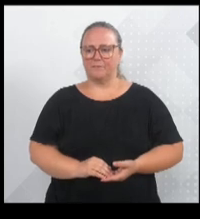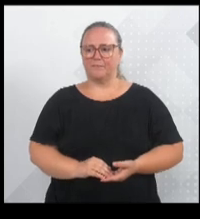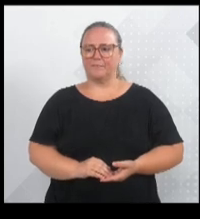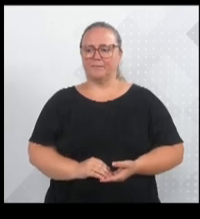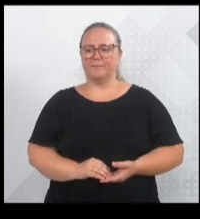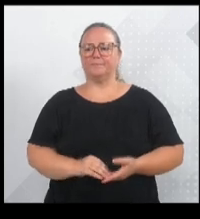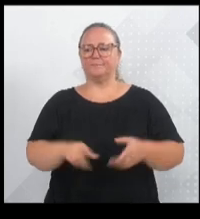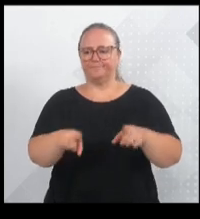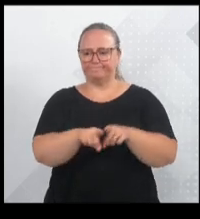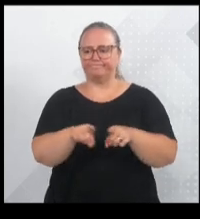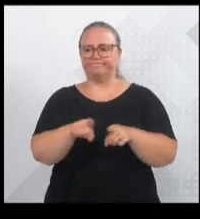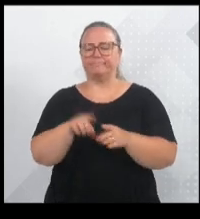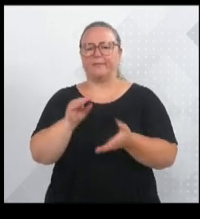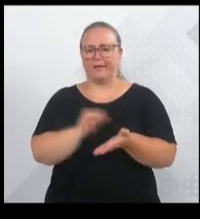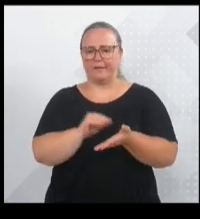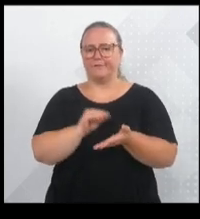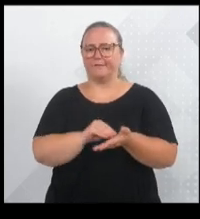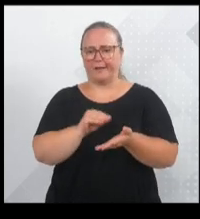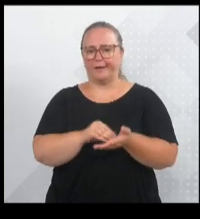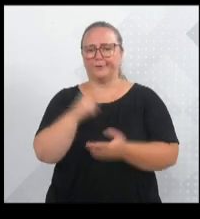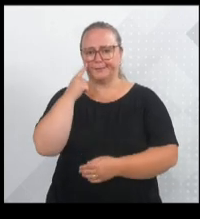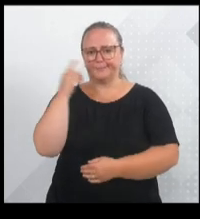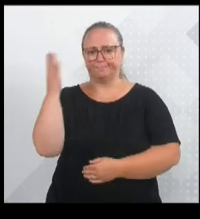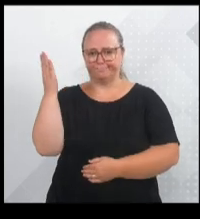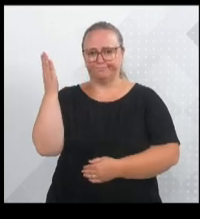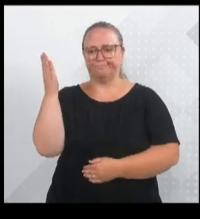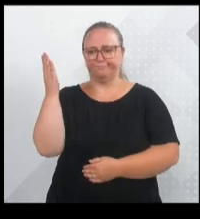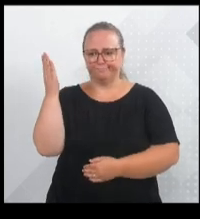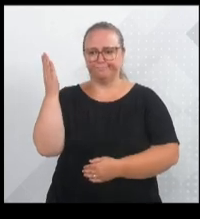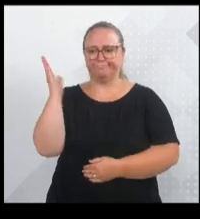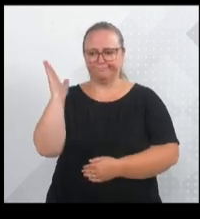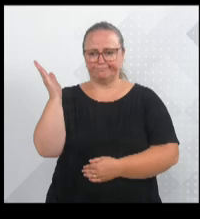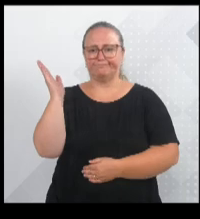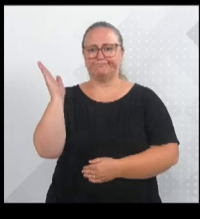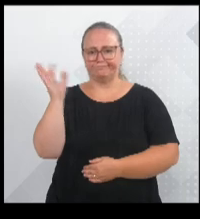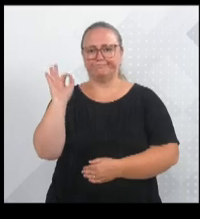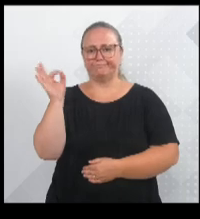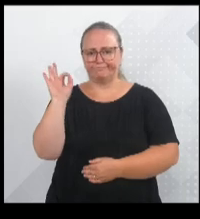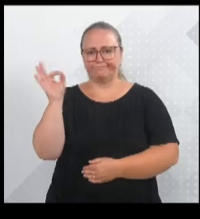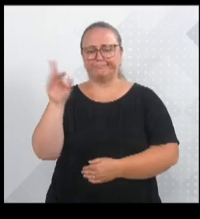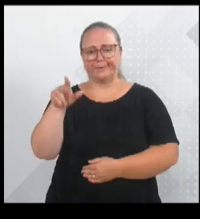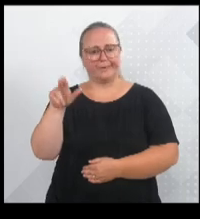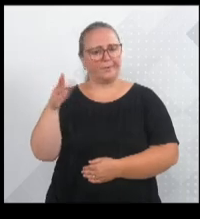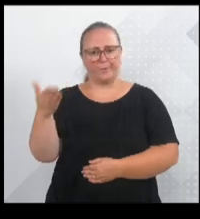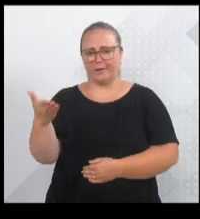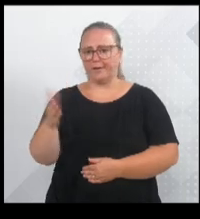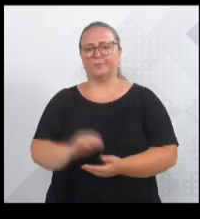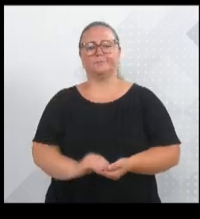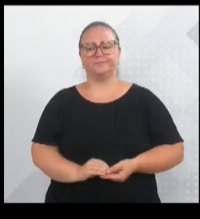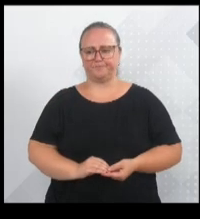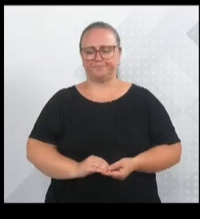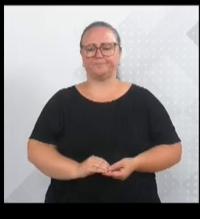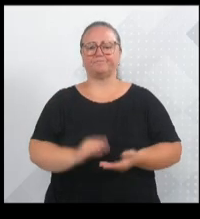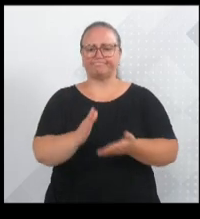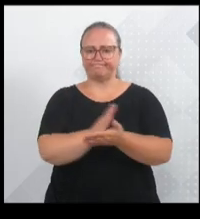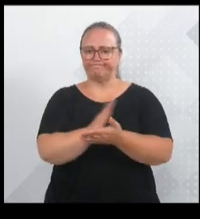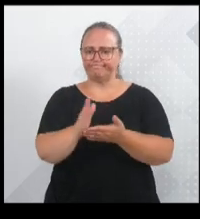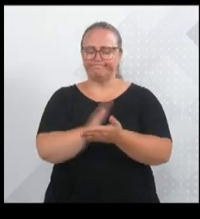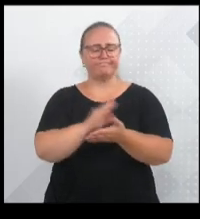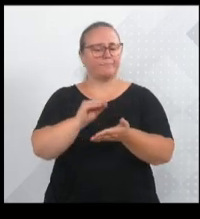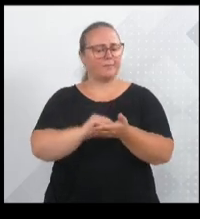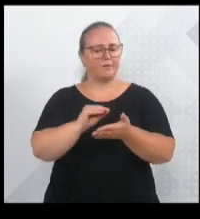também faltou fazer esse espaço, pode continuar aí. Aqui também são vários pontos que não estão acabados, continua.